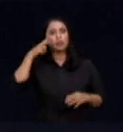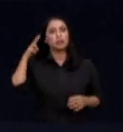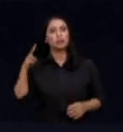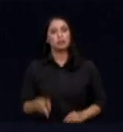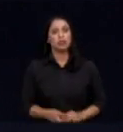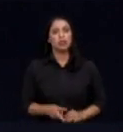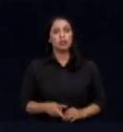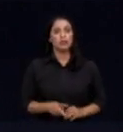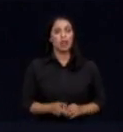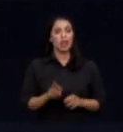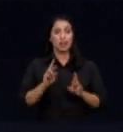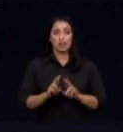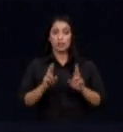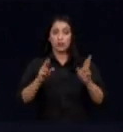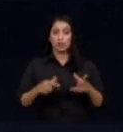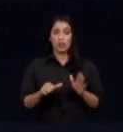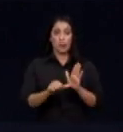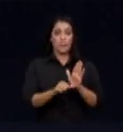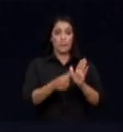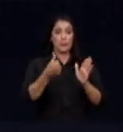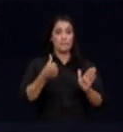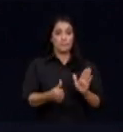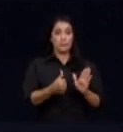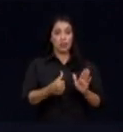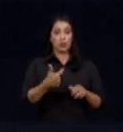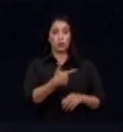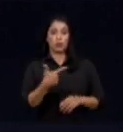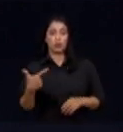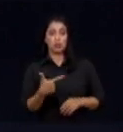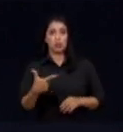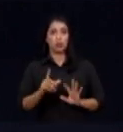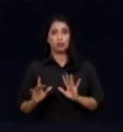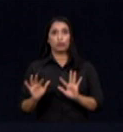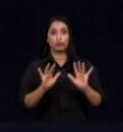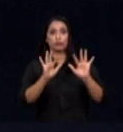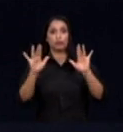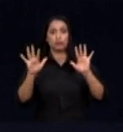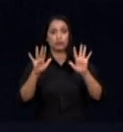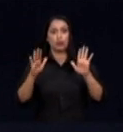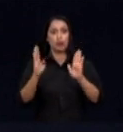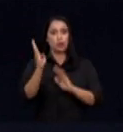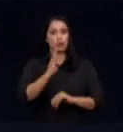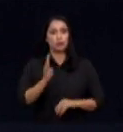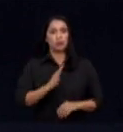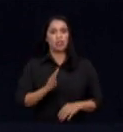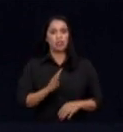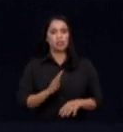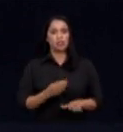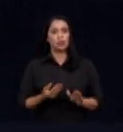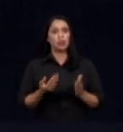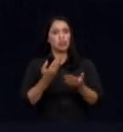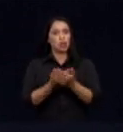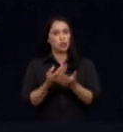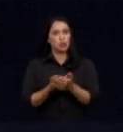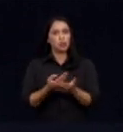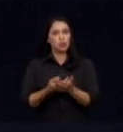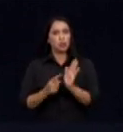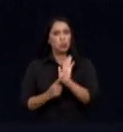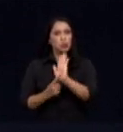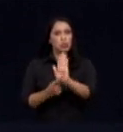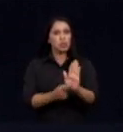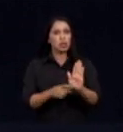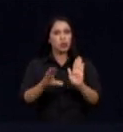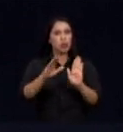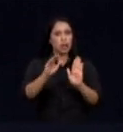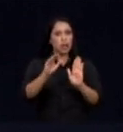é a discrepância que existe do primeiro e do segundo lugar, dos maiores emissores, para o Brasil. Em um estudo do Atlas Global do Carbono,